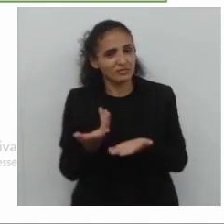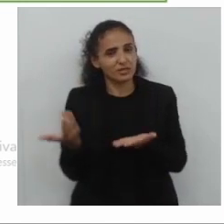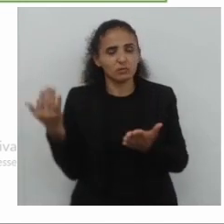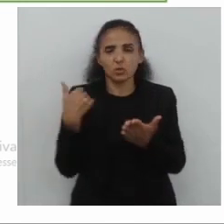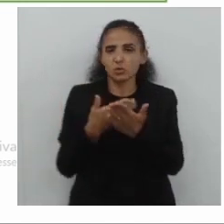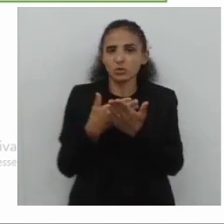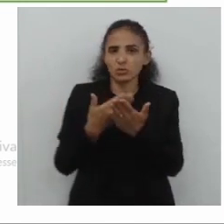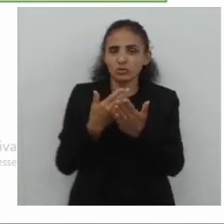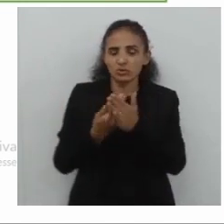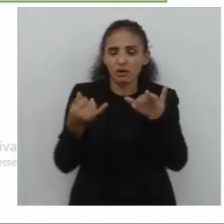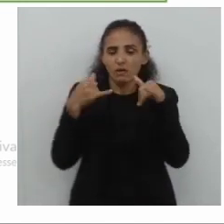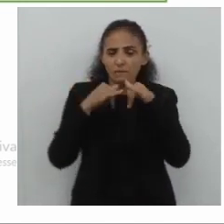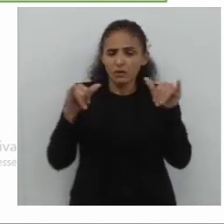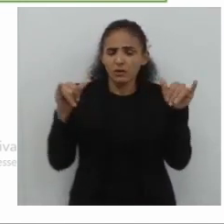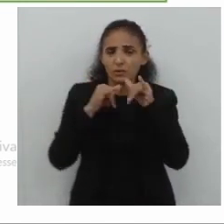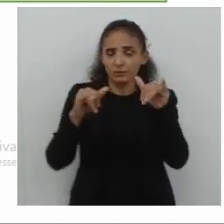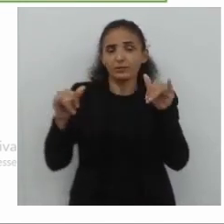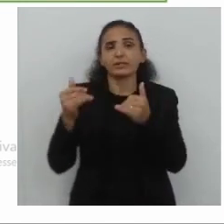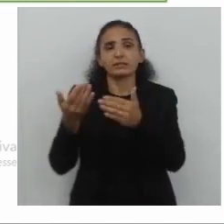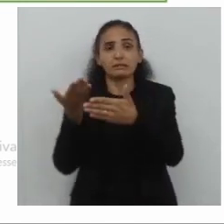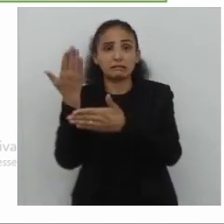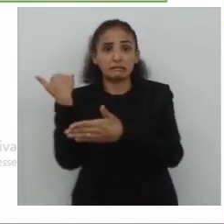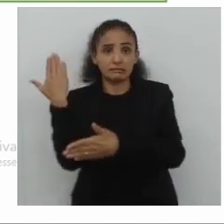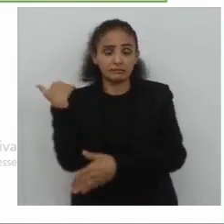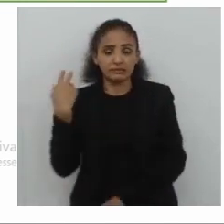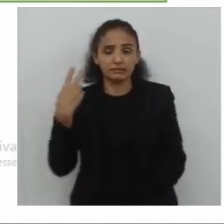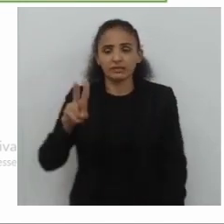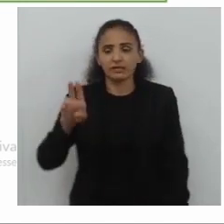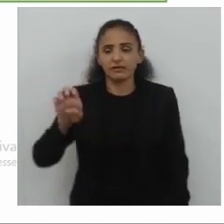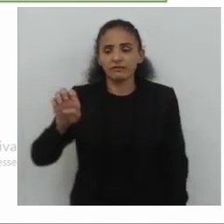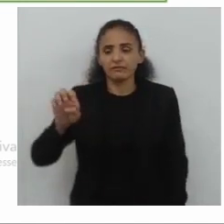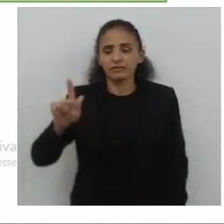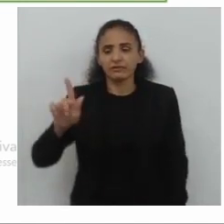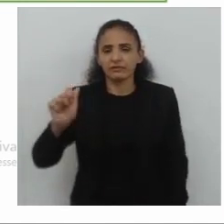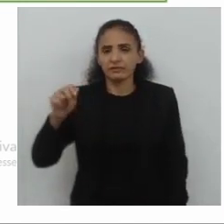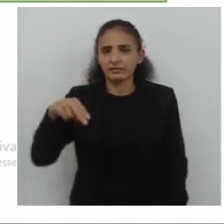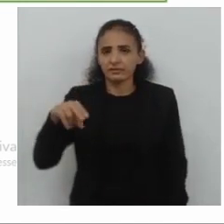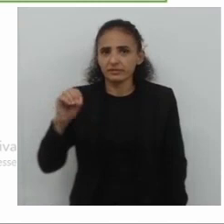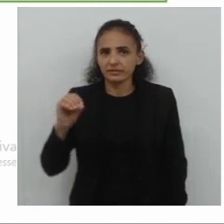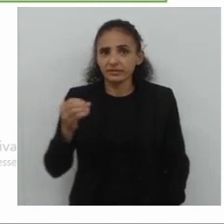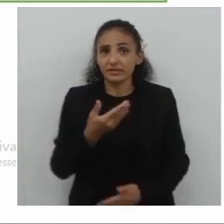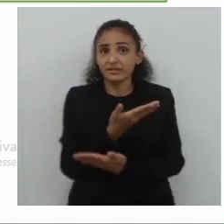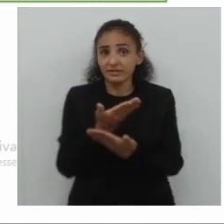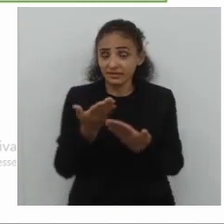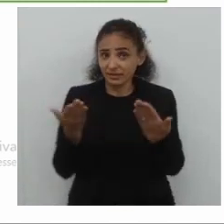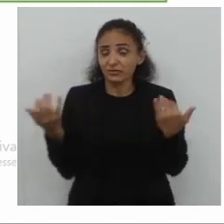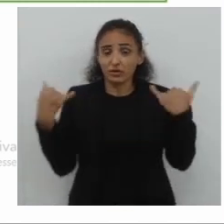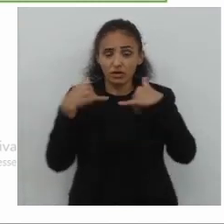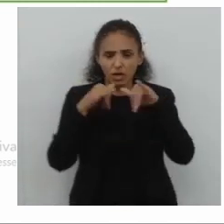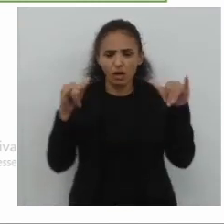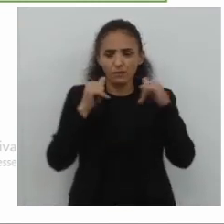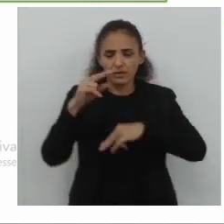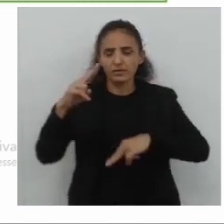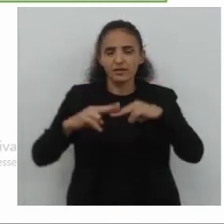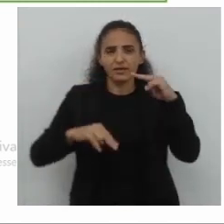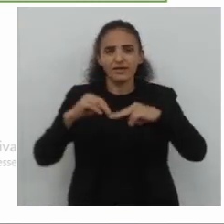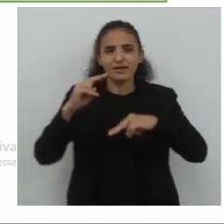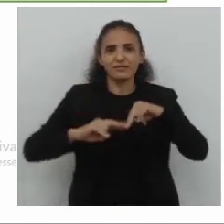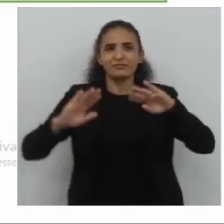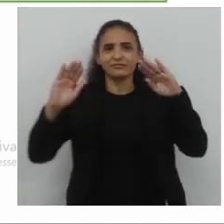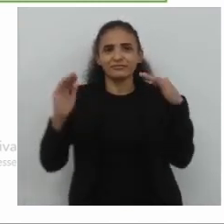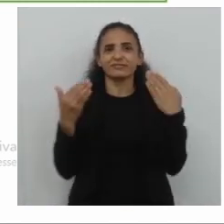questão de que, da propaganda vegana, nós vimos justamente, essa questão, essa relação,